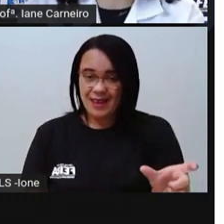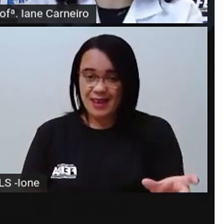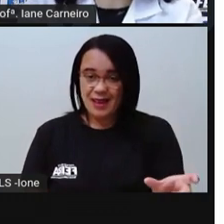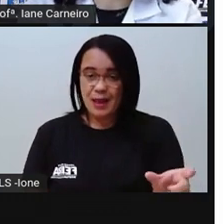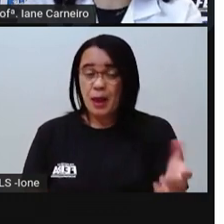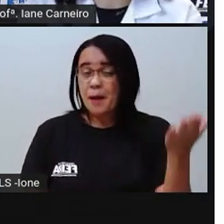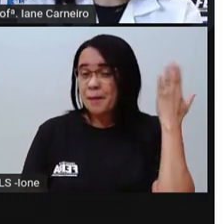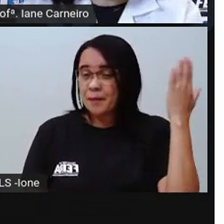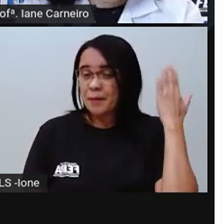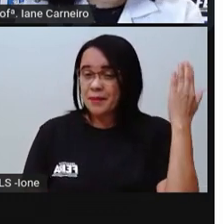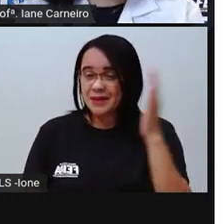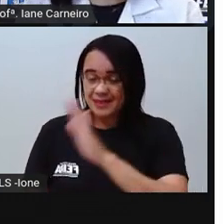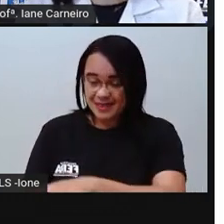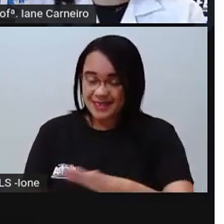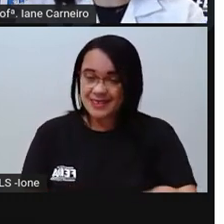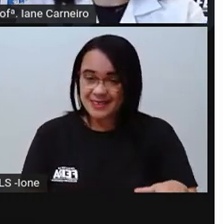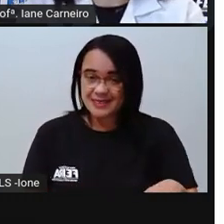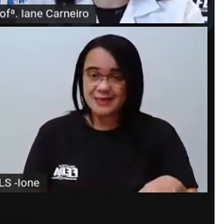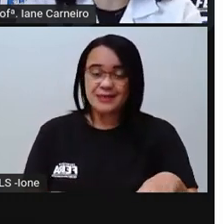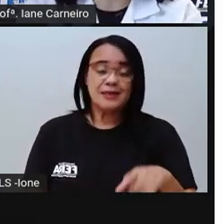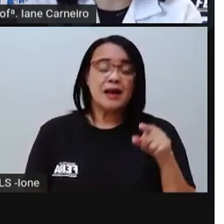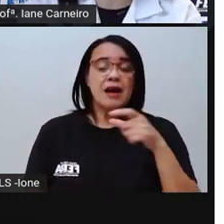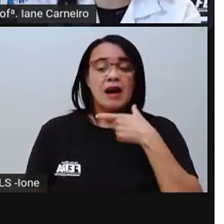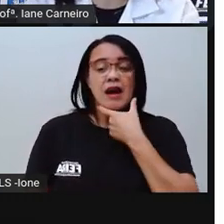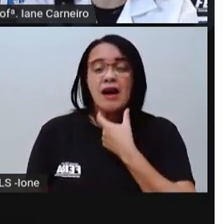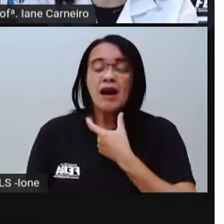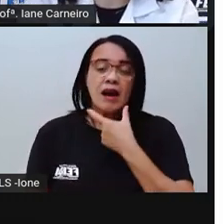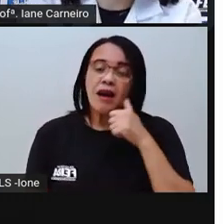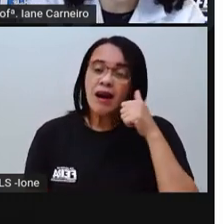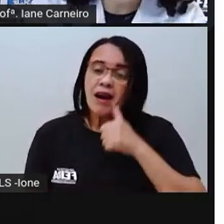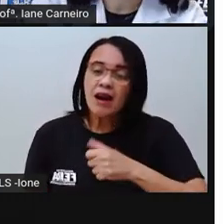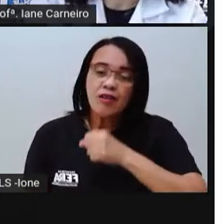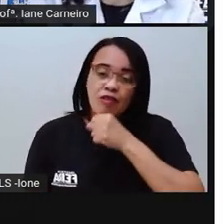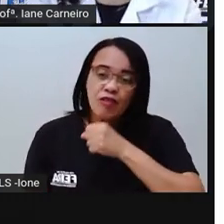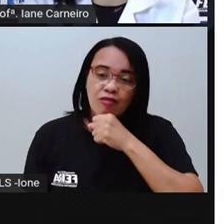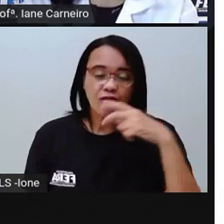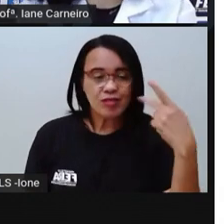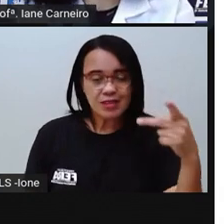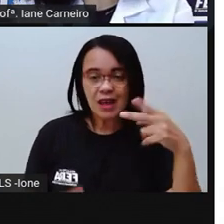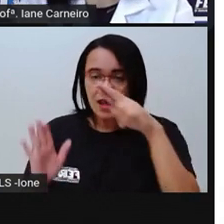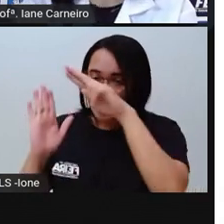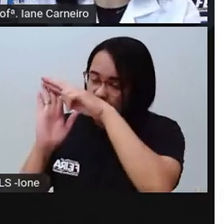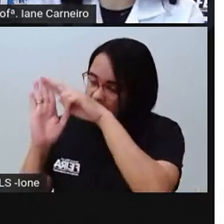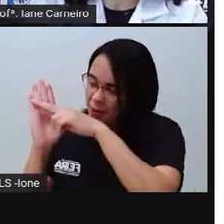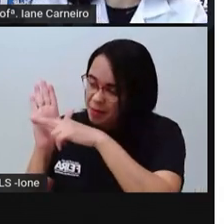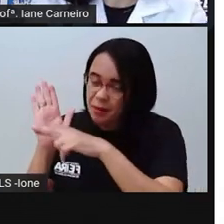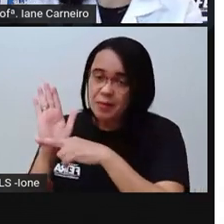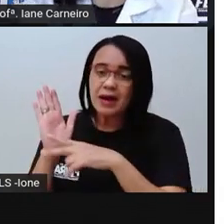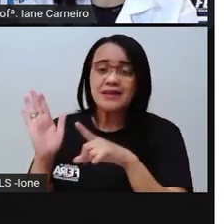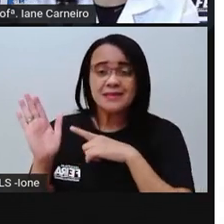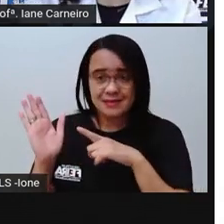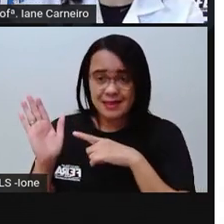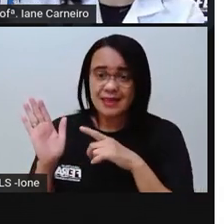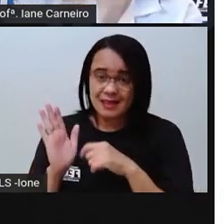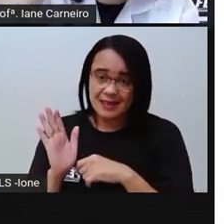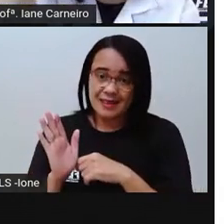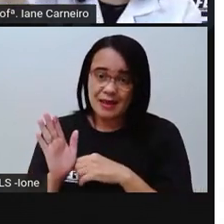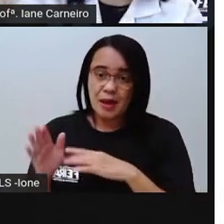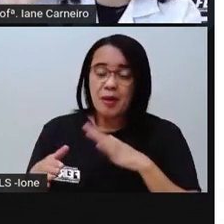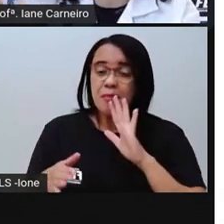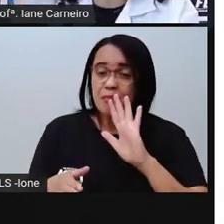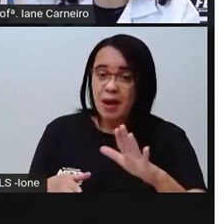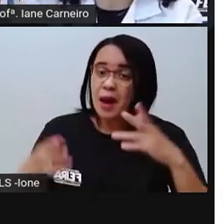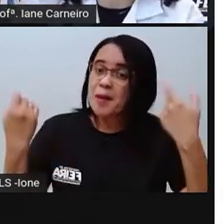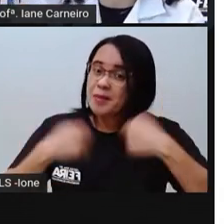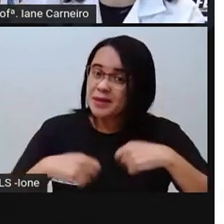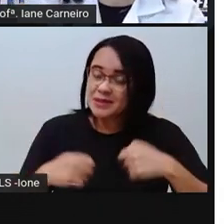avó fazia, já aprendeu a acordar muito tarde, né? Ela dizia que era férias, mas a gente tinha que acordar cedo, não podia deixar o sol